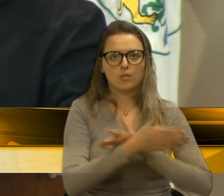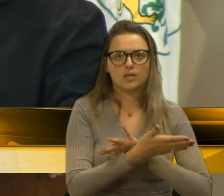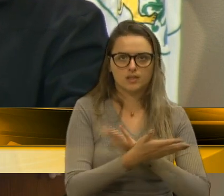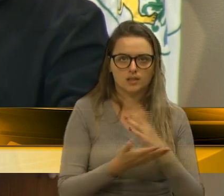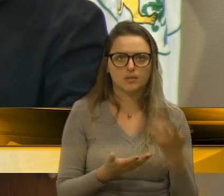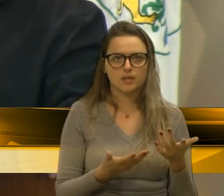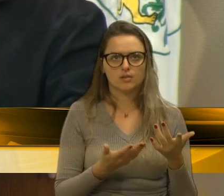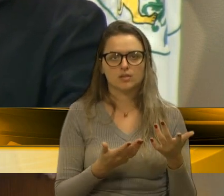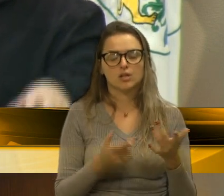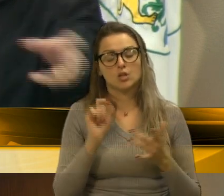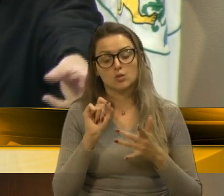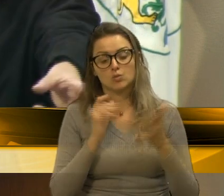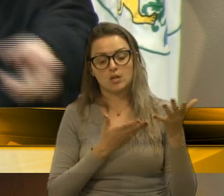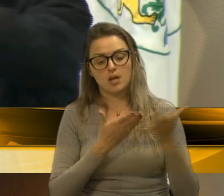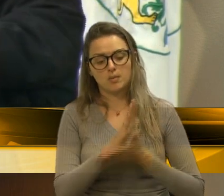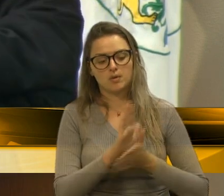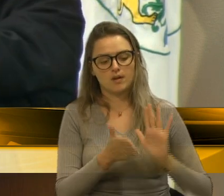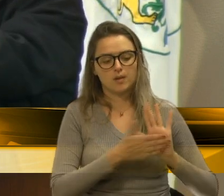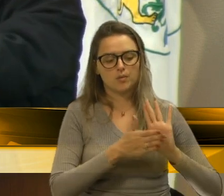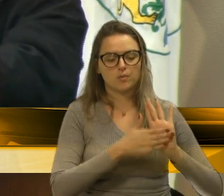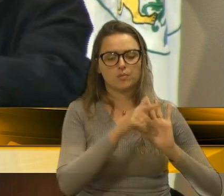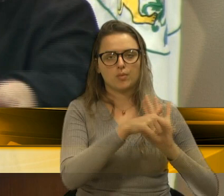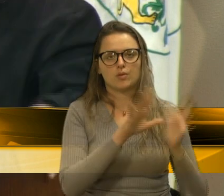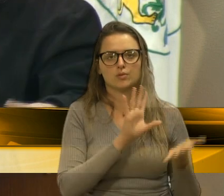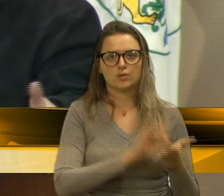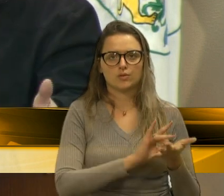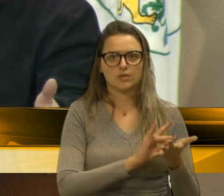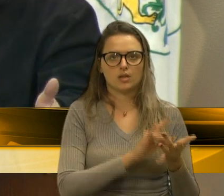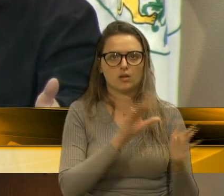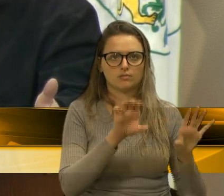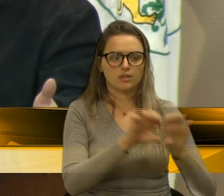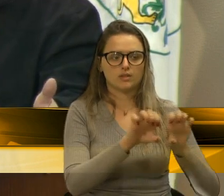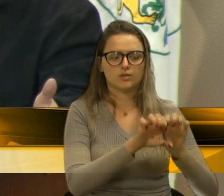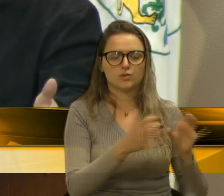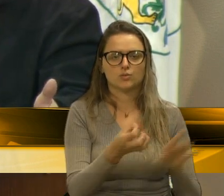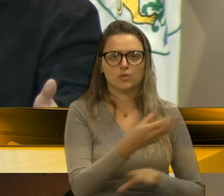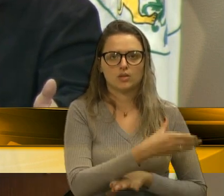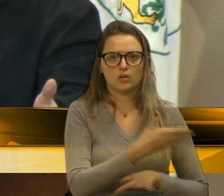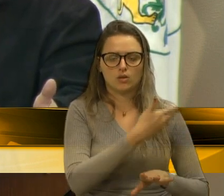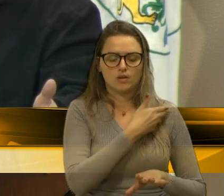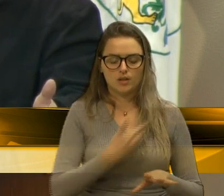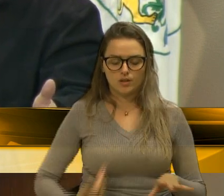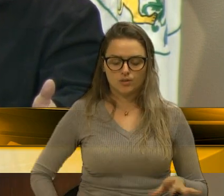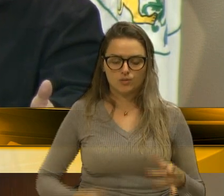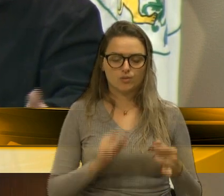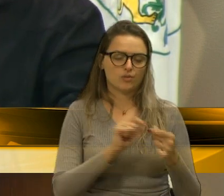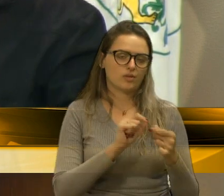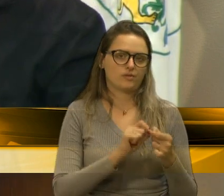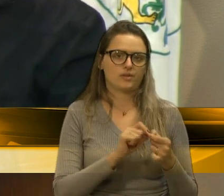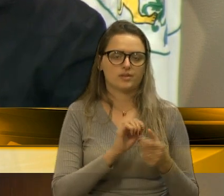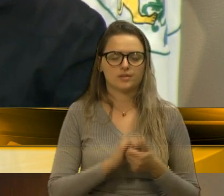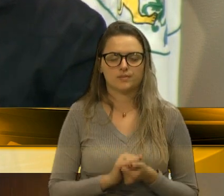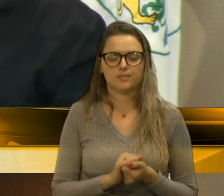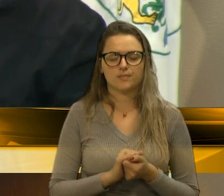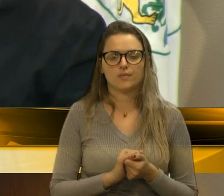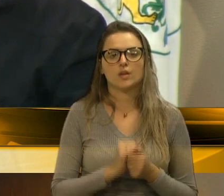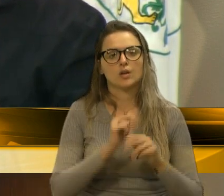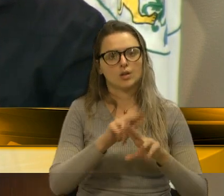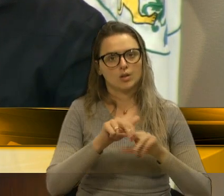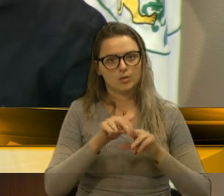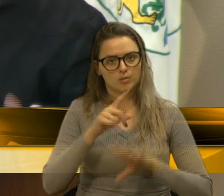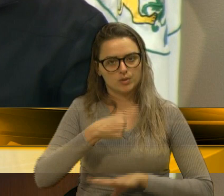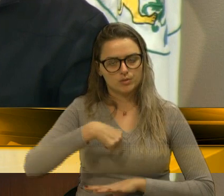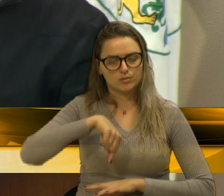aprovar a proposta original de revisão encaminhada à casa. Então, nesse sentido, que nós temos que